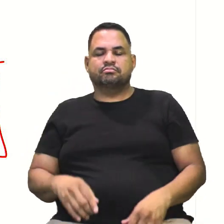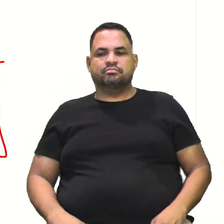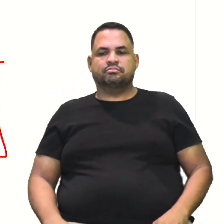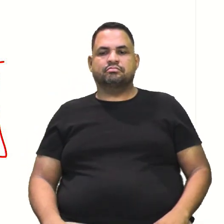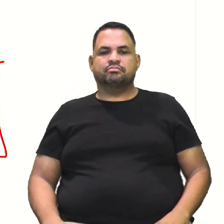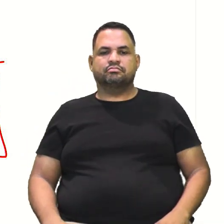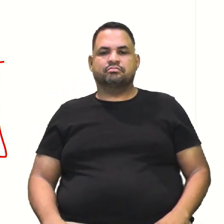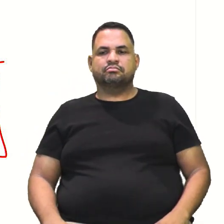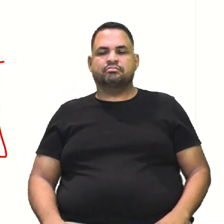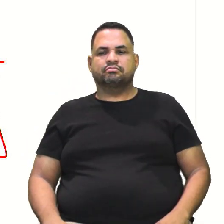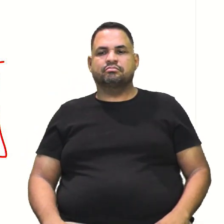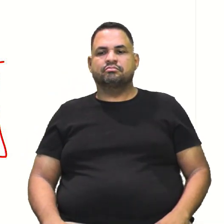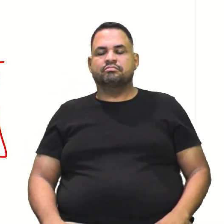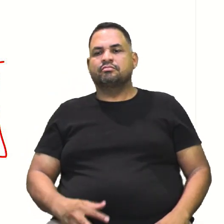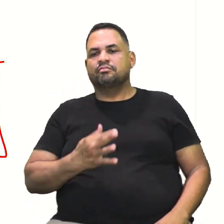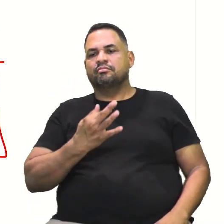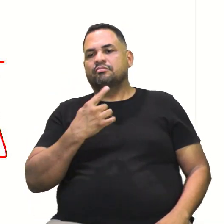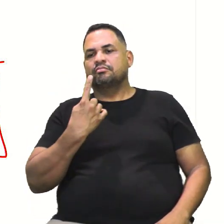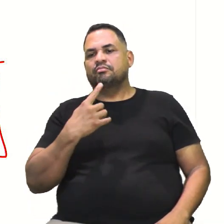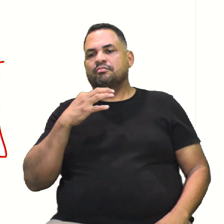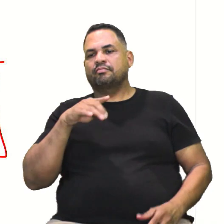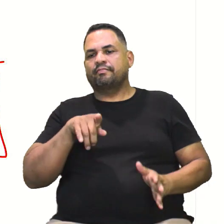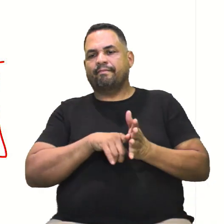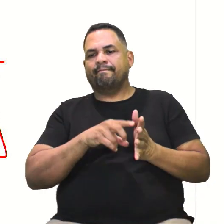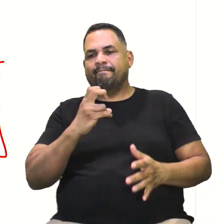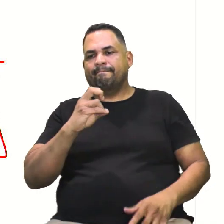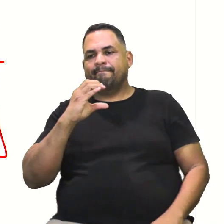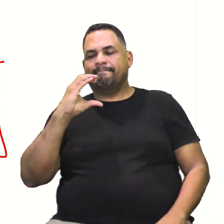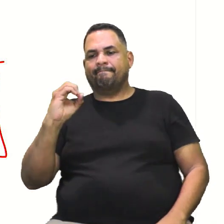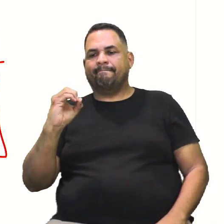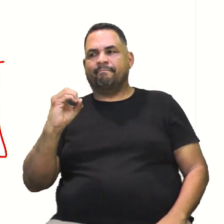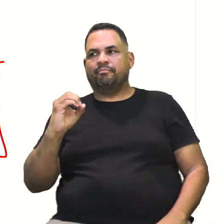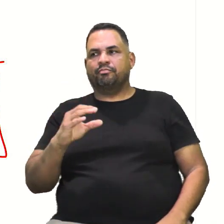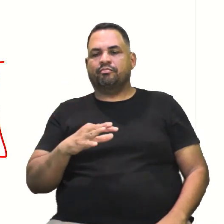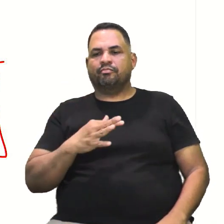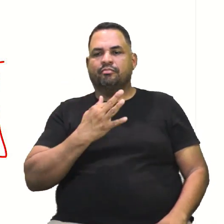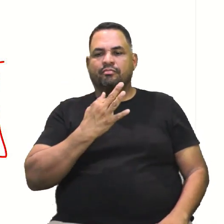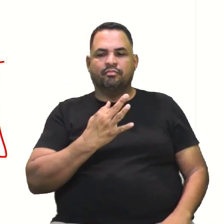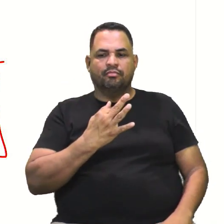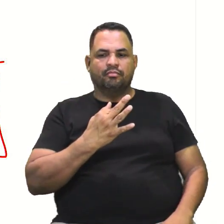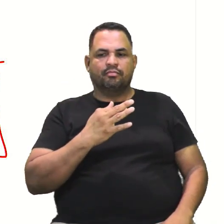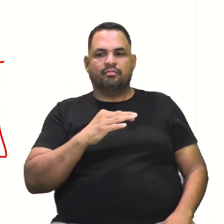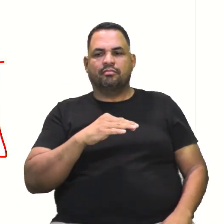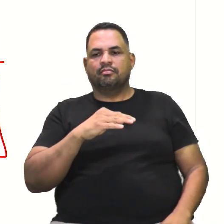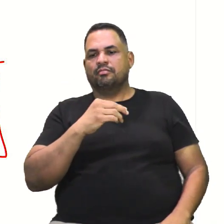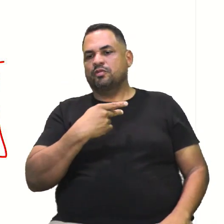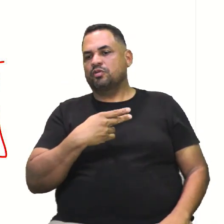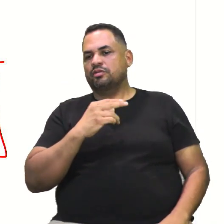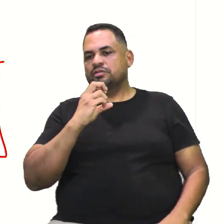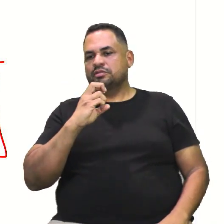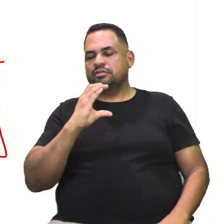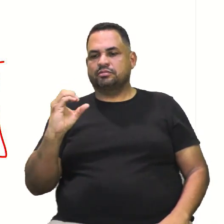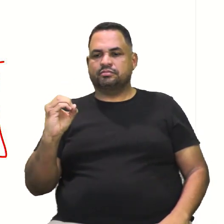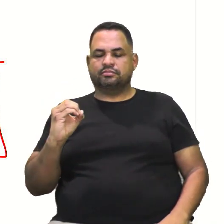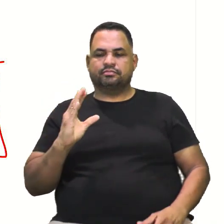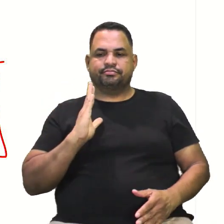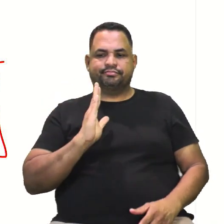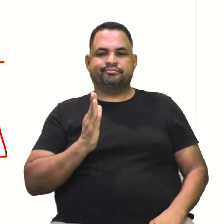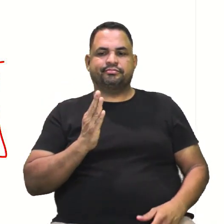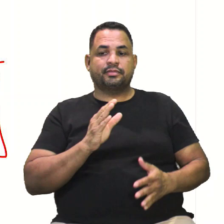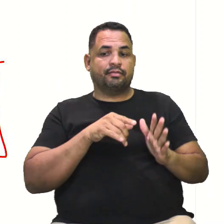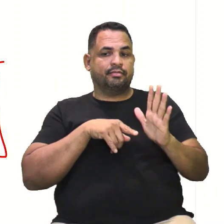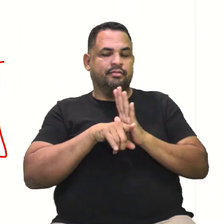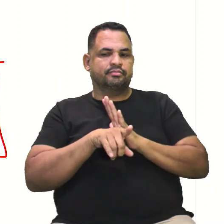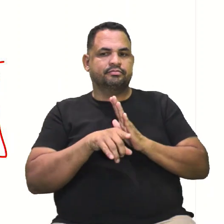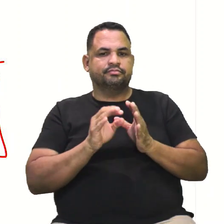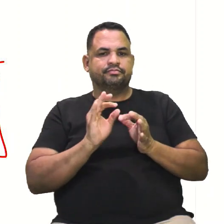lá? A, F1 vai ser menos 5 e 0, F2, 5 e 0. Já é uma das